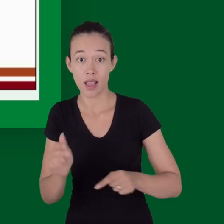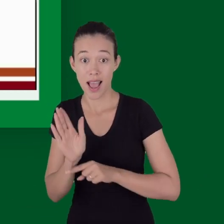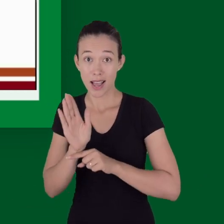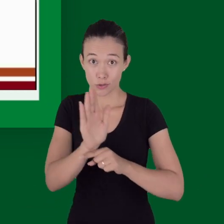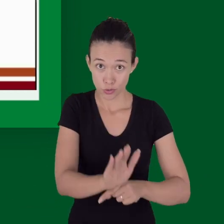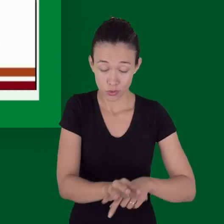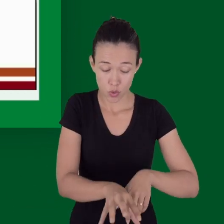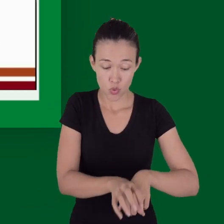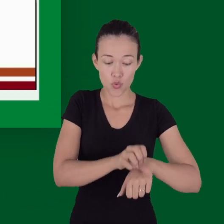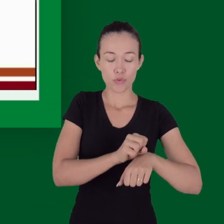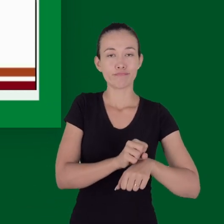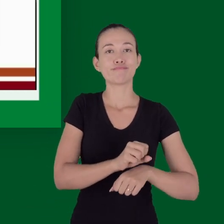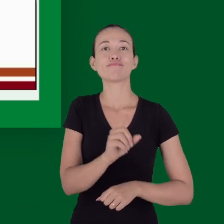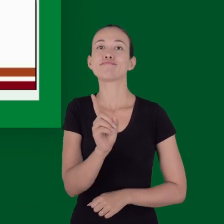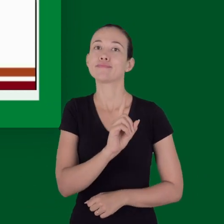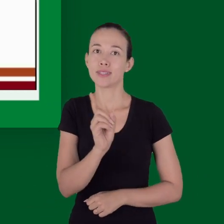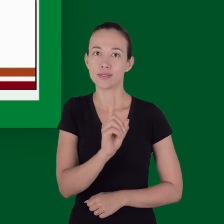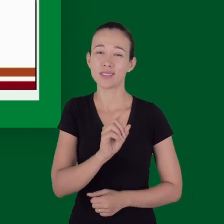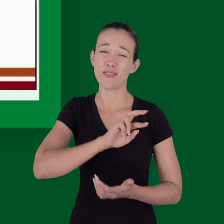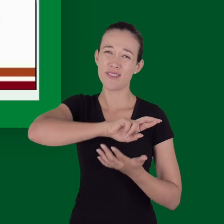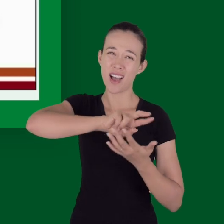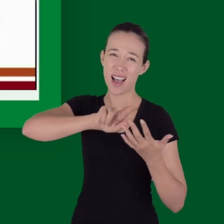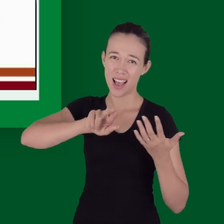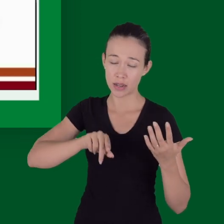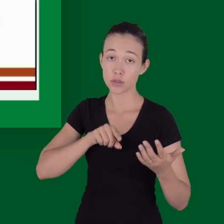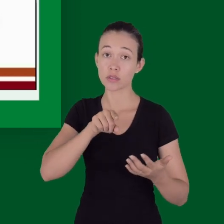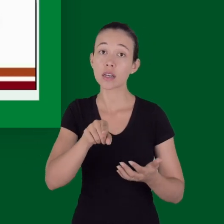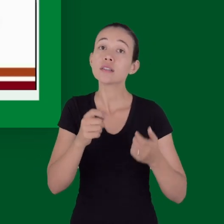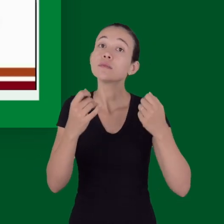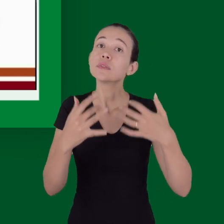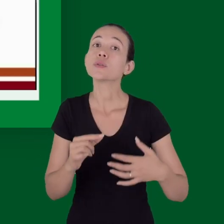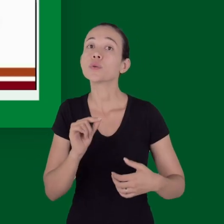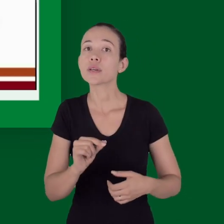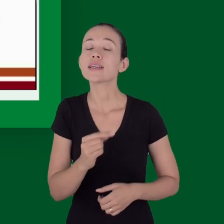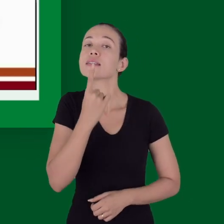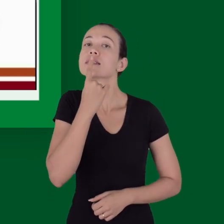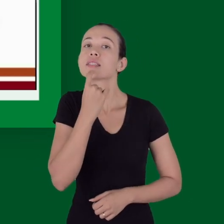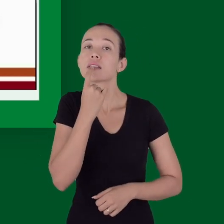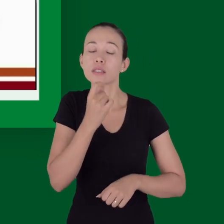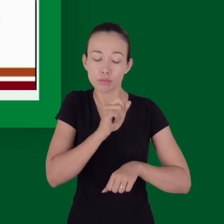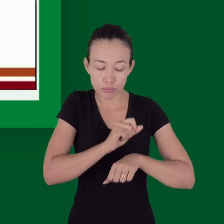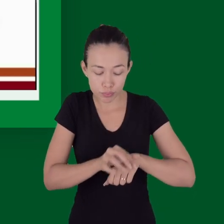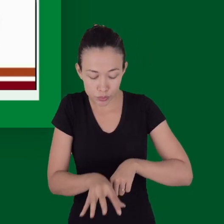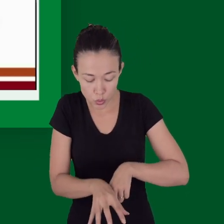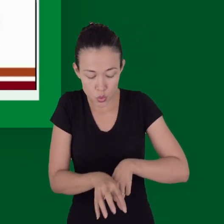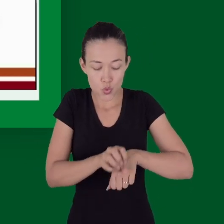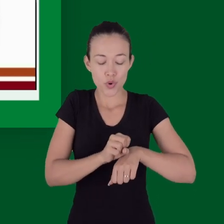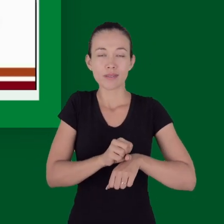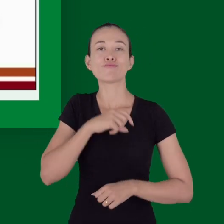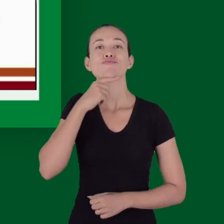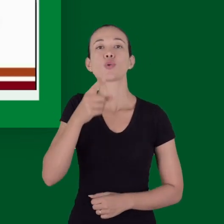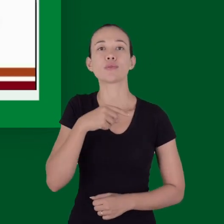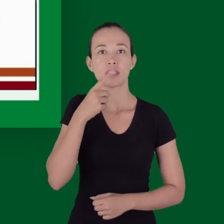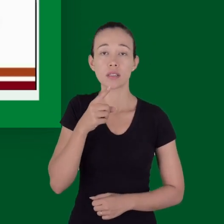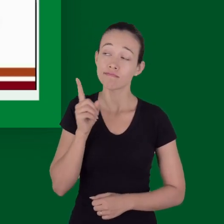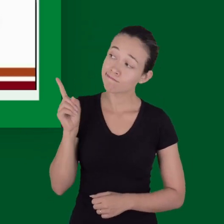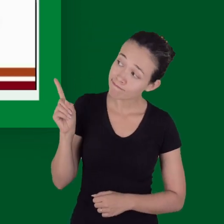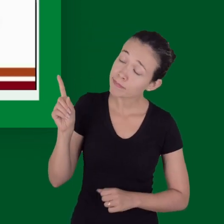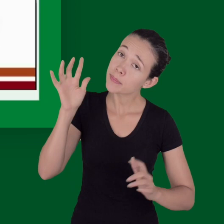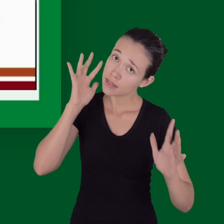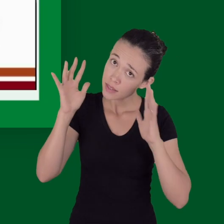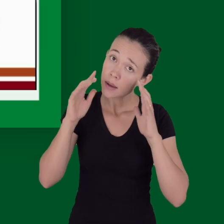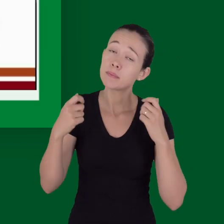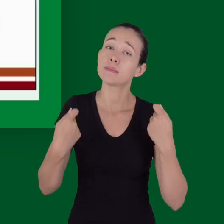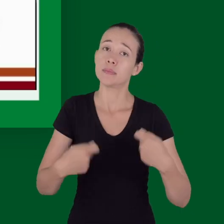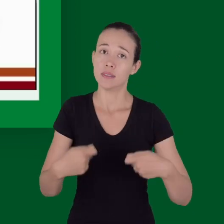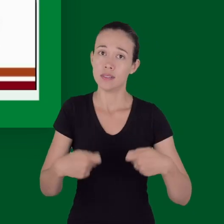no surgimento da coagulopatia então é algo que precisa ser lembrado sempre nesses atendimentos porque é algo